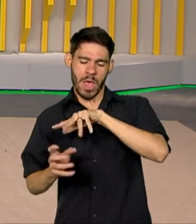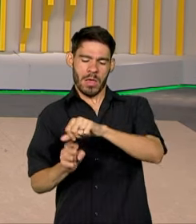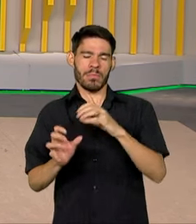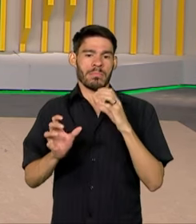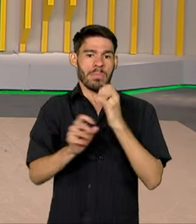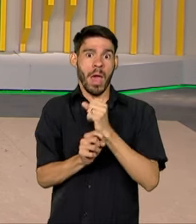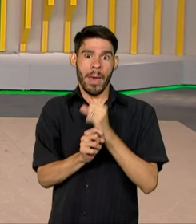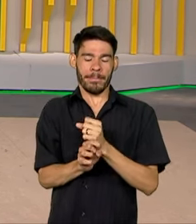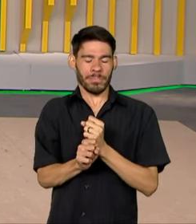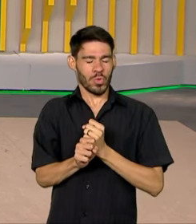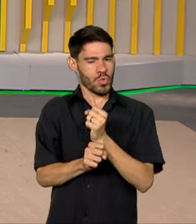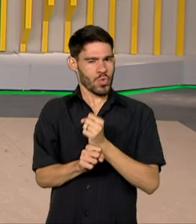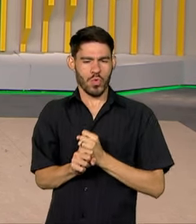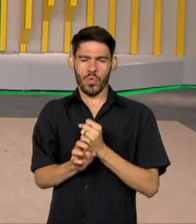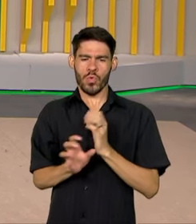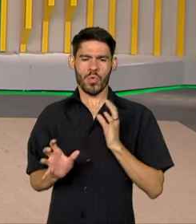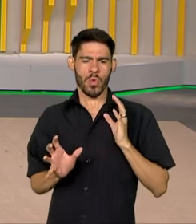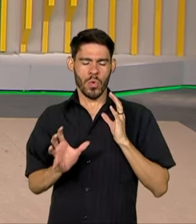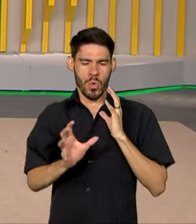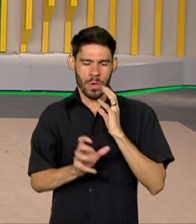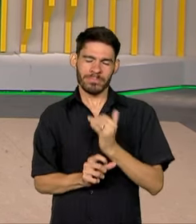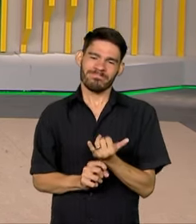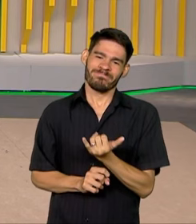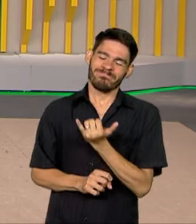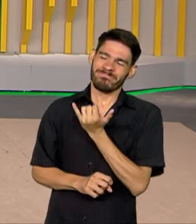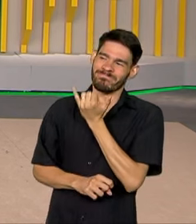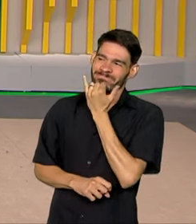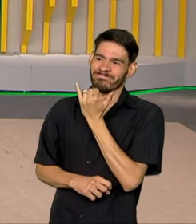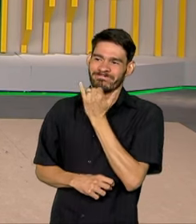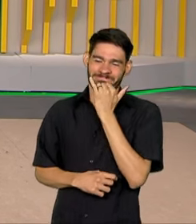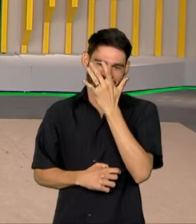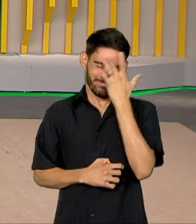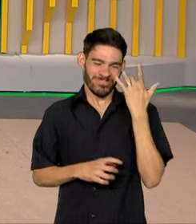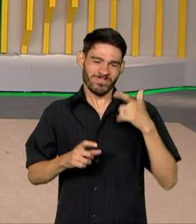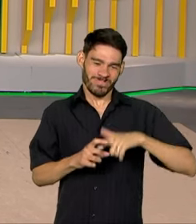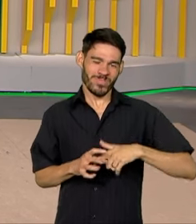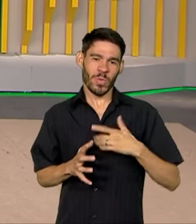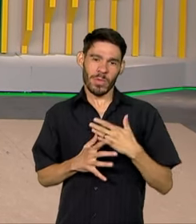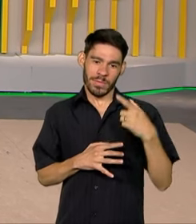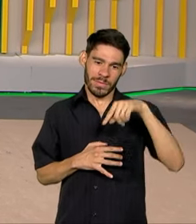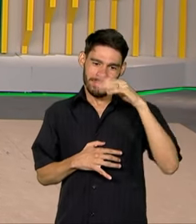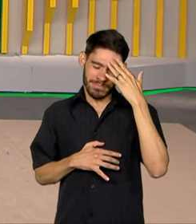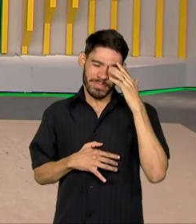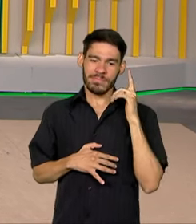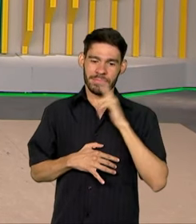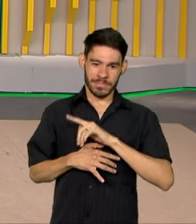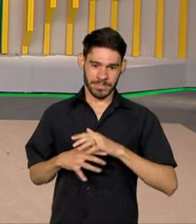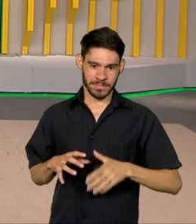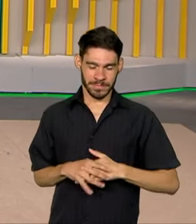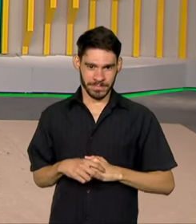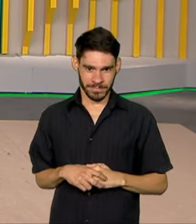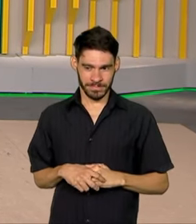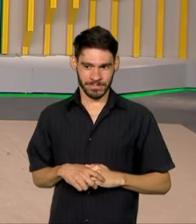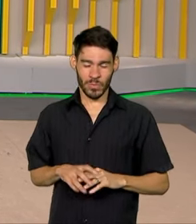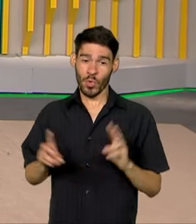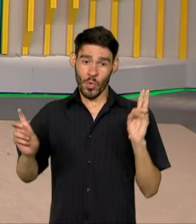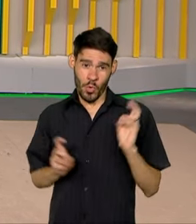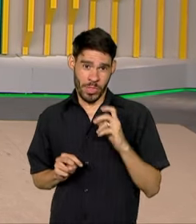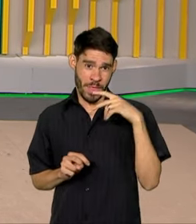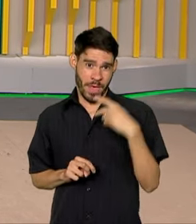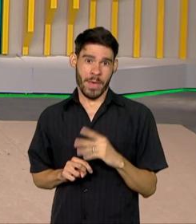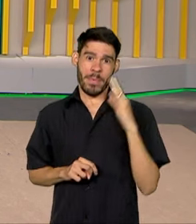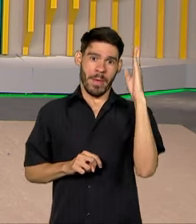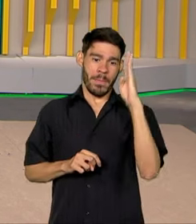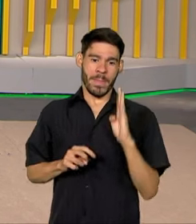acumulado do ano, quanto em... Perdão, gente, deixa eu começar de novo para vocês entenderem. O assunto aqui no Brasil